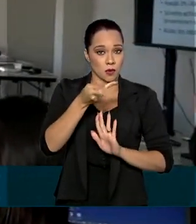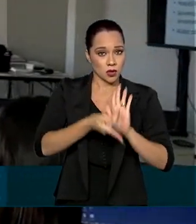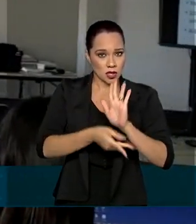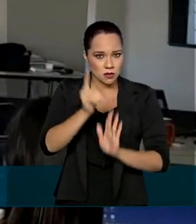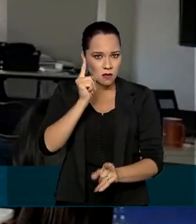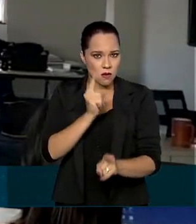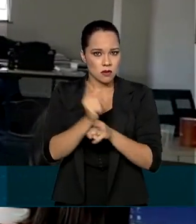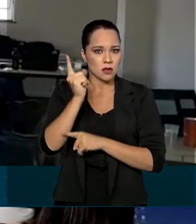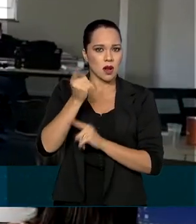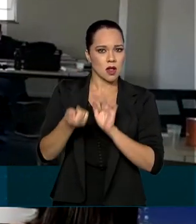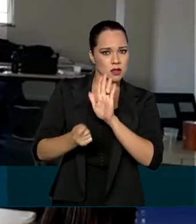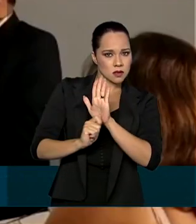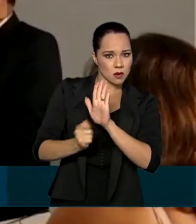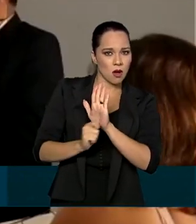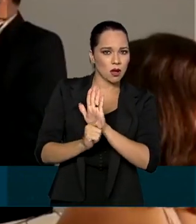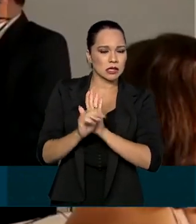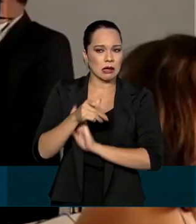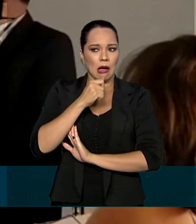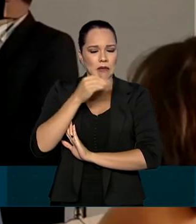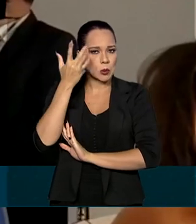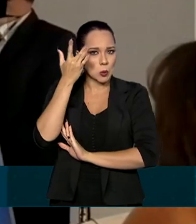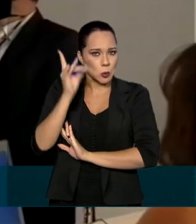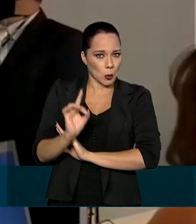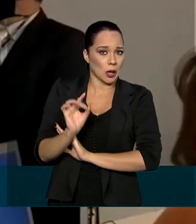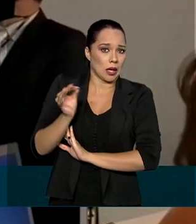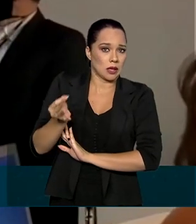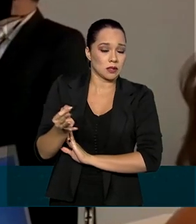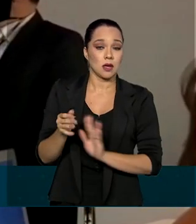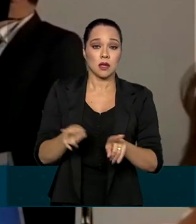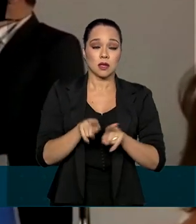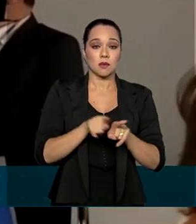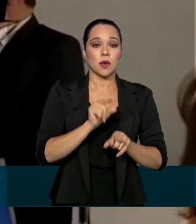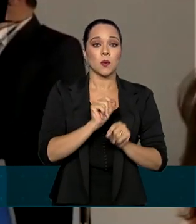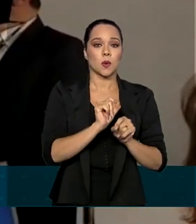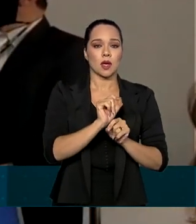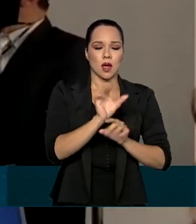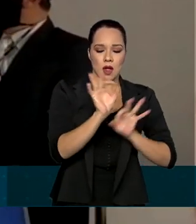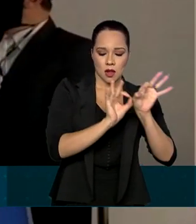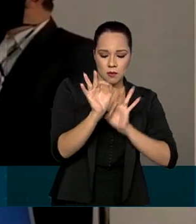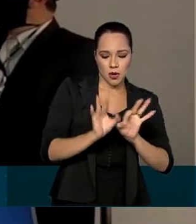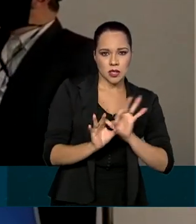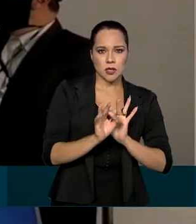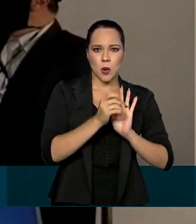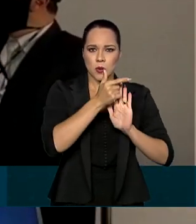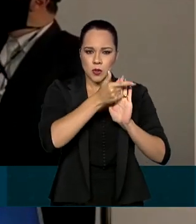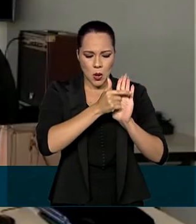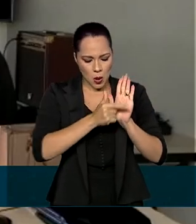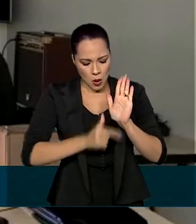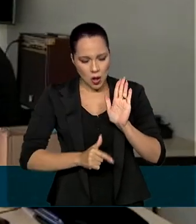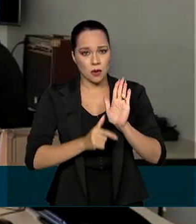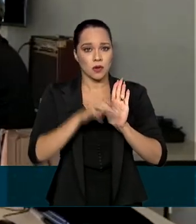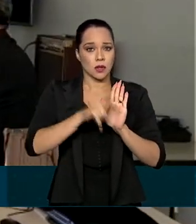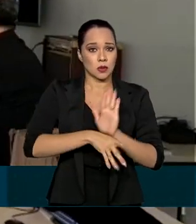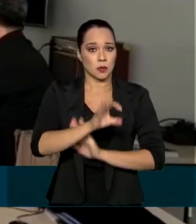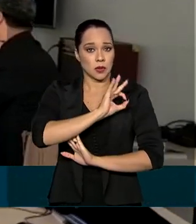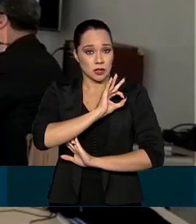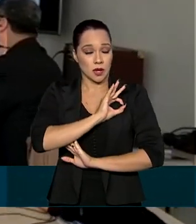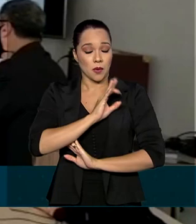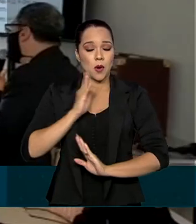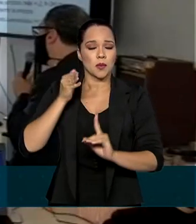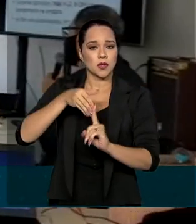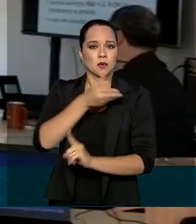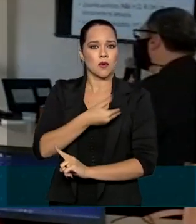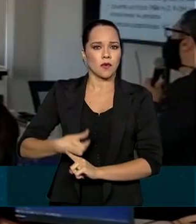drogas ainda desconhecidas, também inclui a elaboração de laudo pericial. A meta do governo é